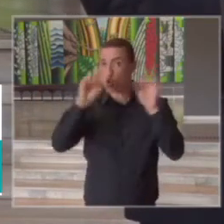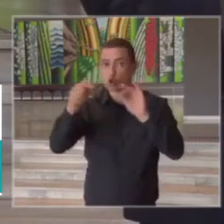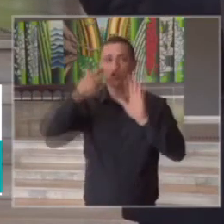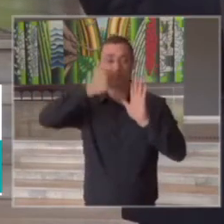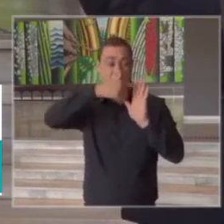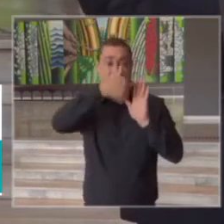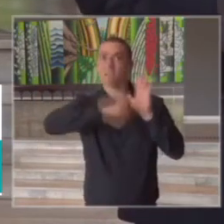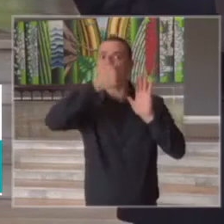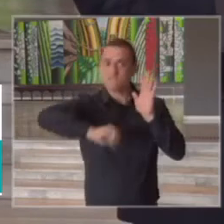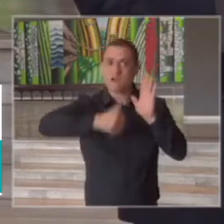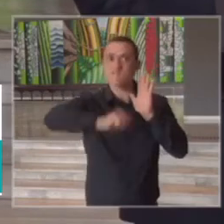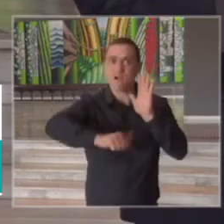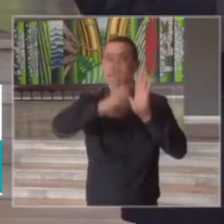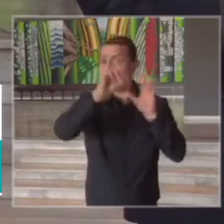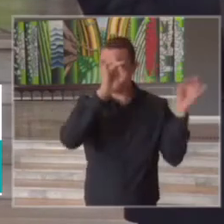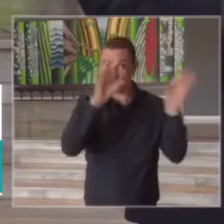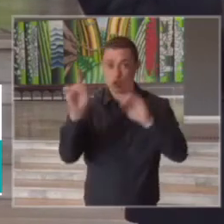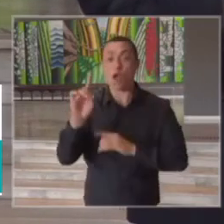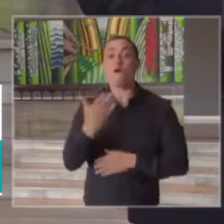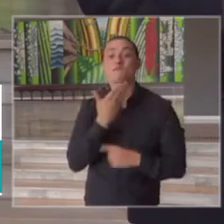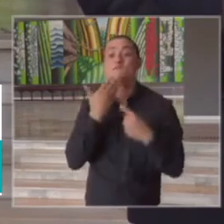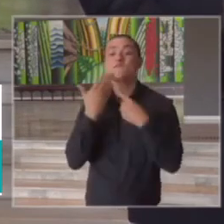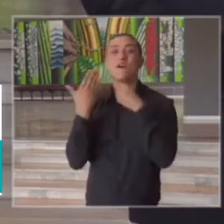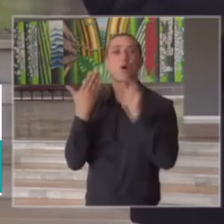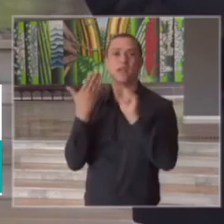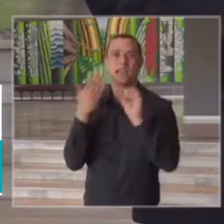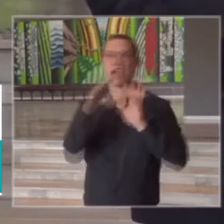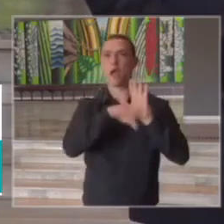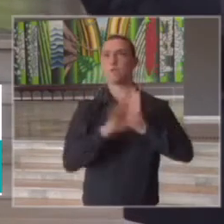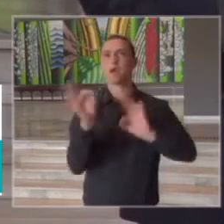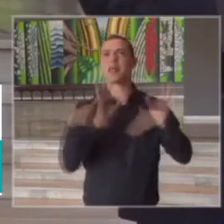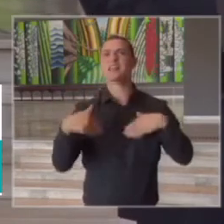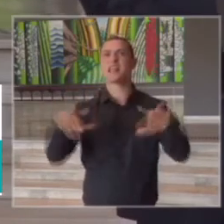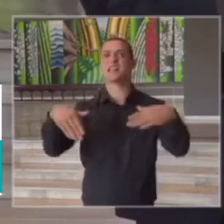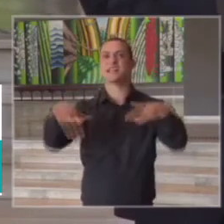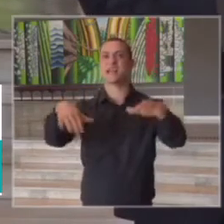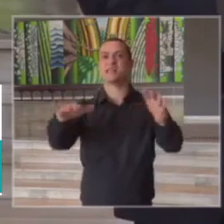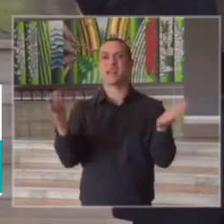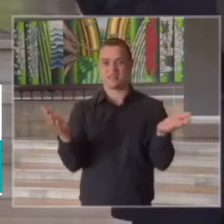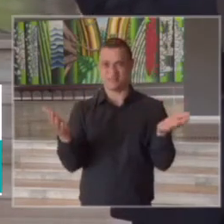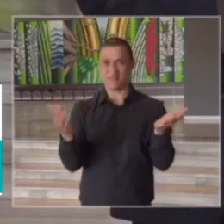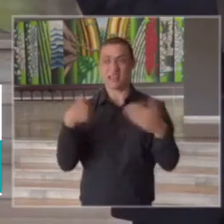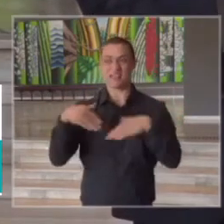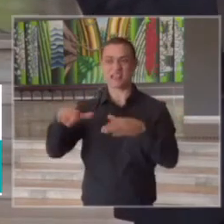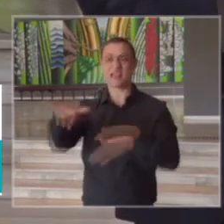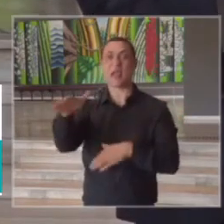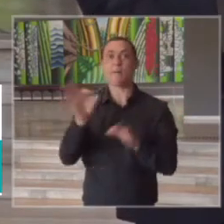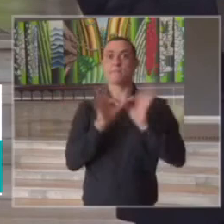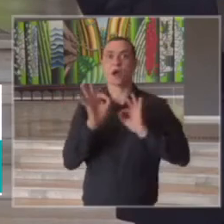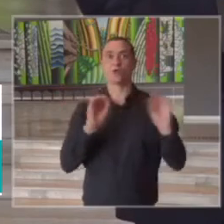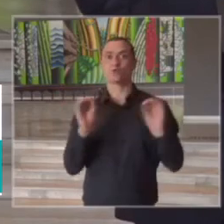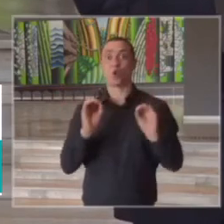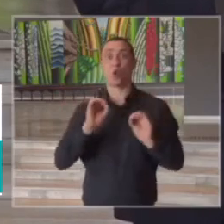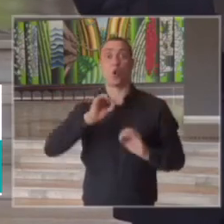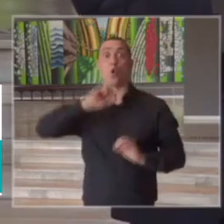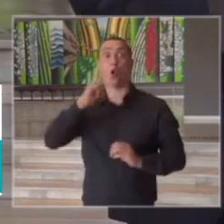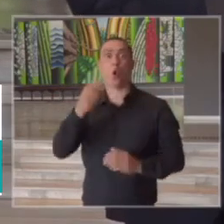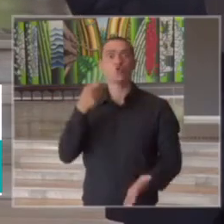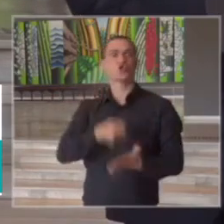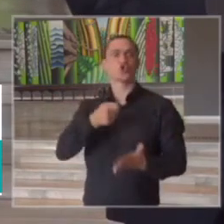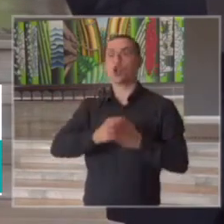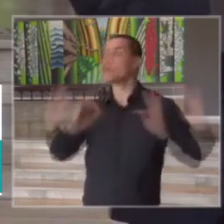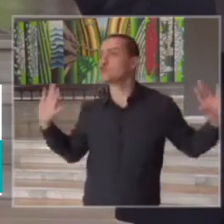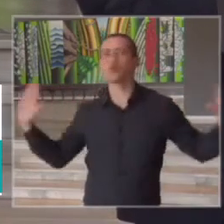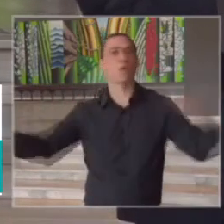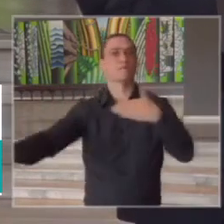a situação mais fácil é não ter um plano é deixar correr ou radicalizar manter tudo